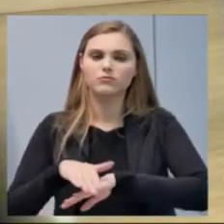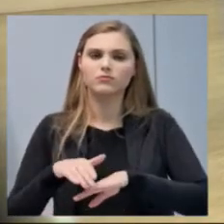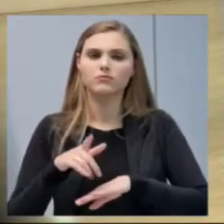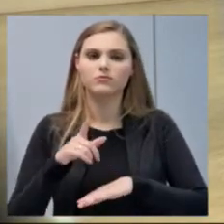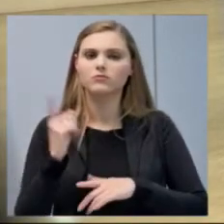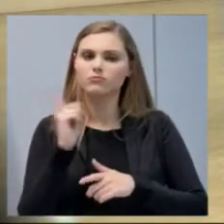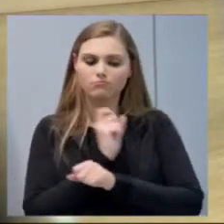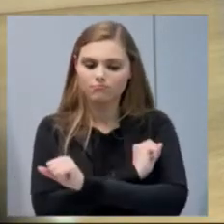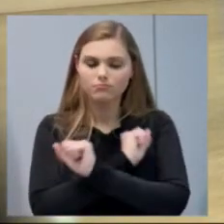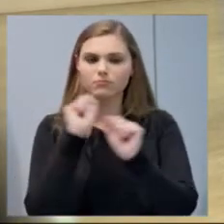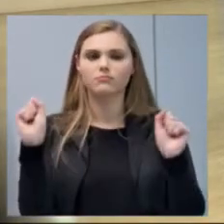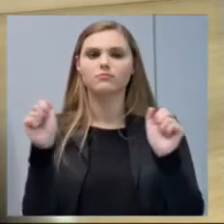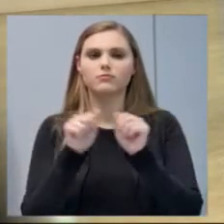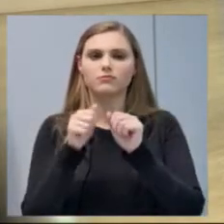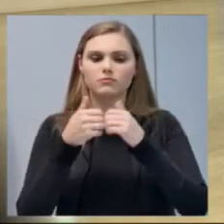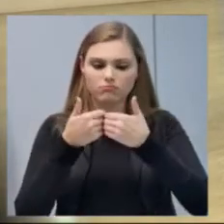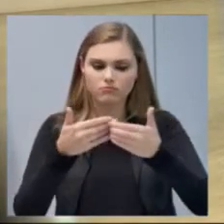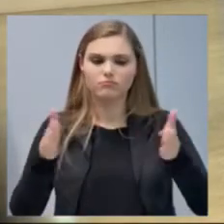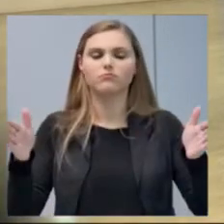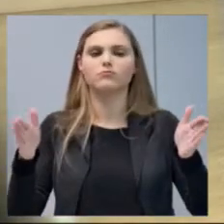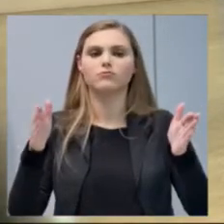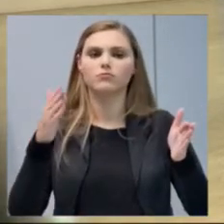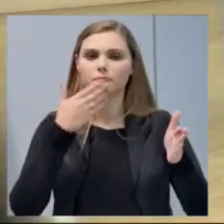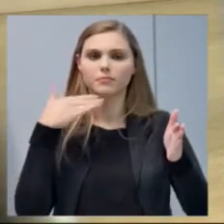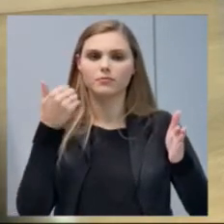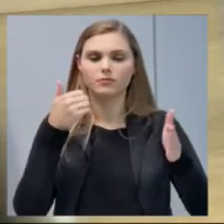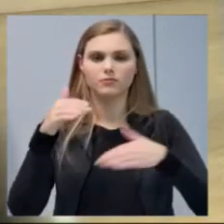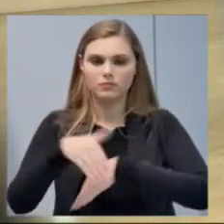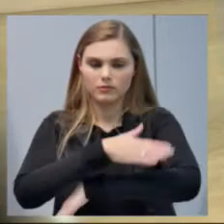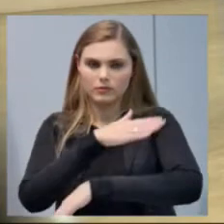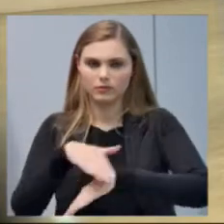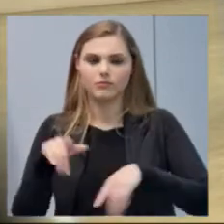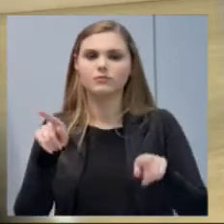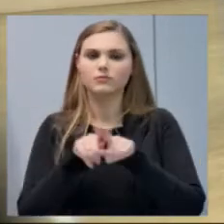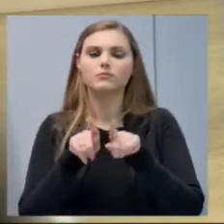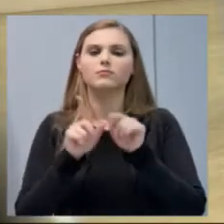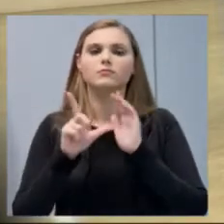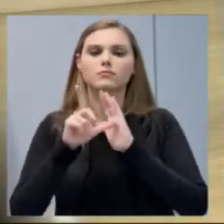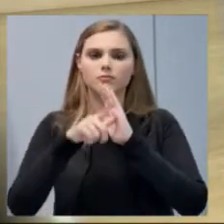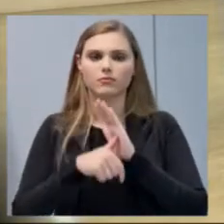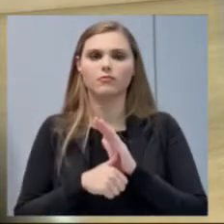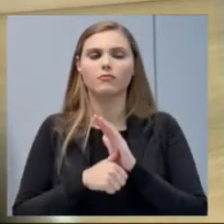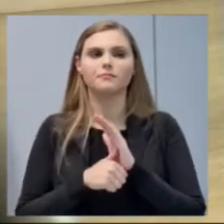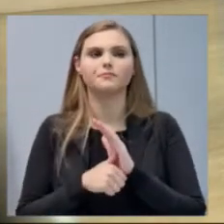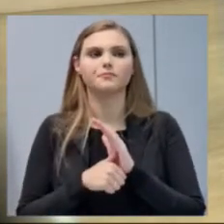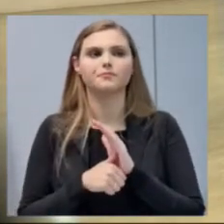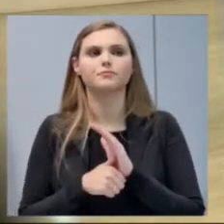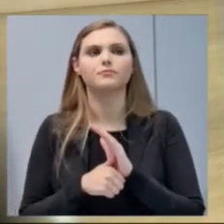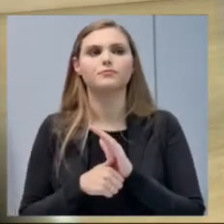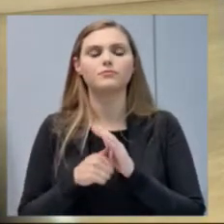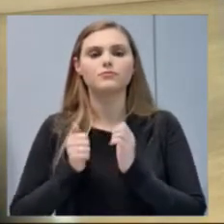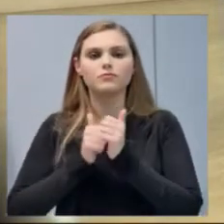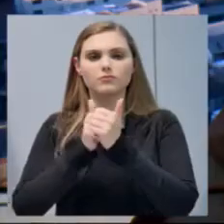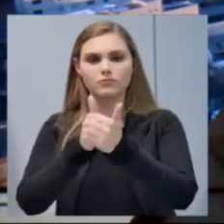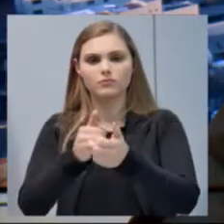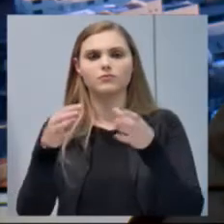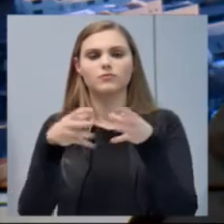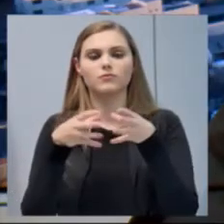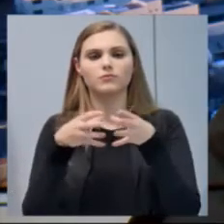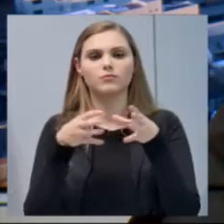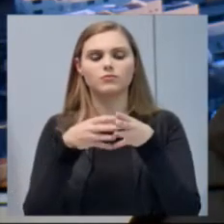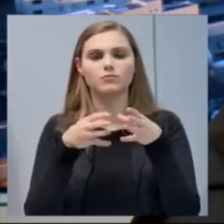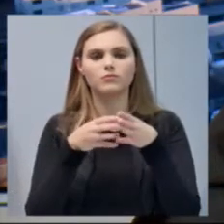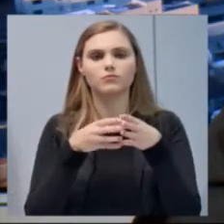a abertura total daquelas localidades. Também, na sequência, acompanhamos o grupo de idosos